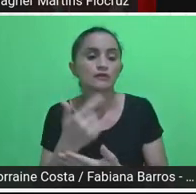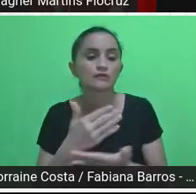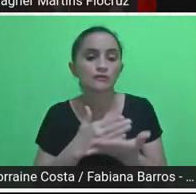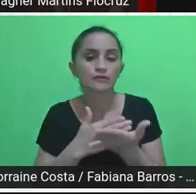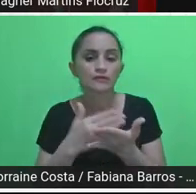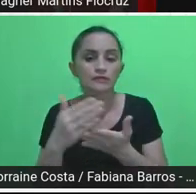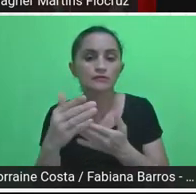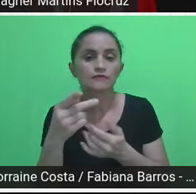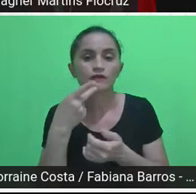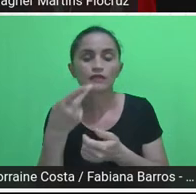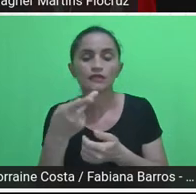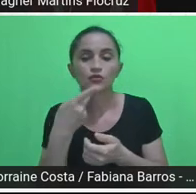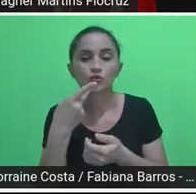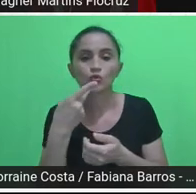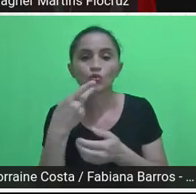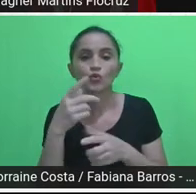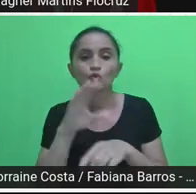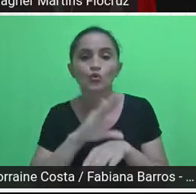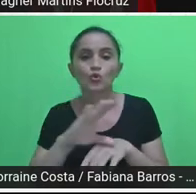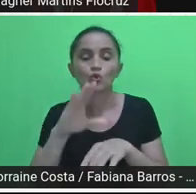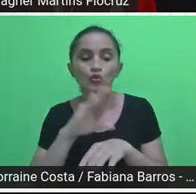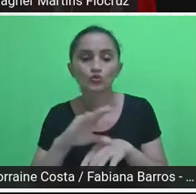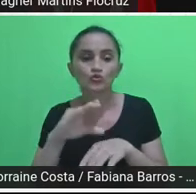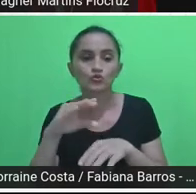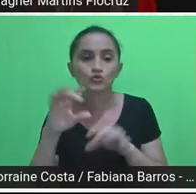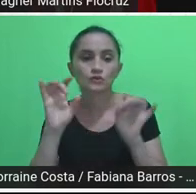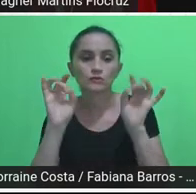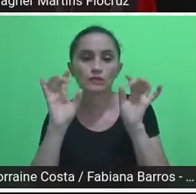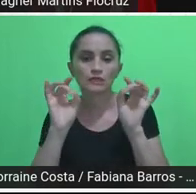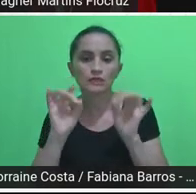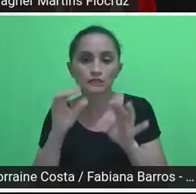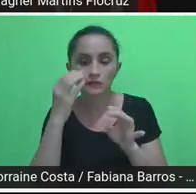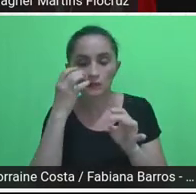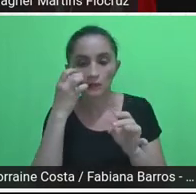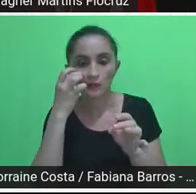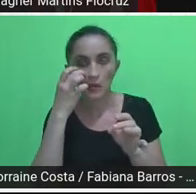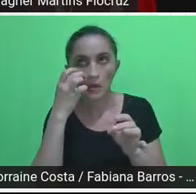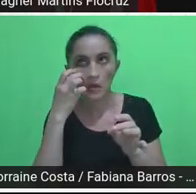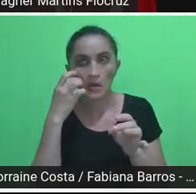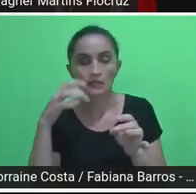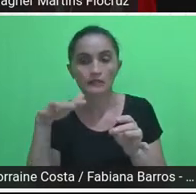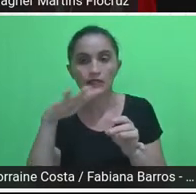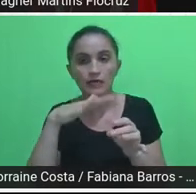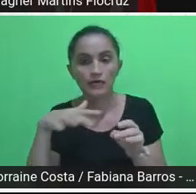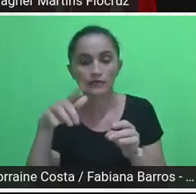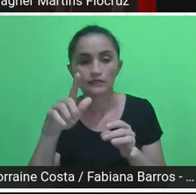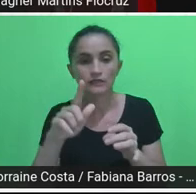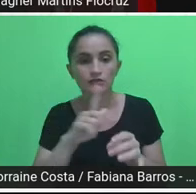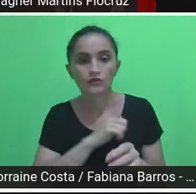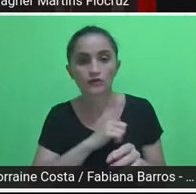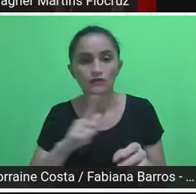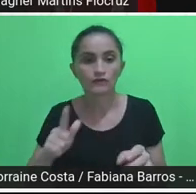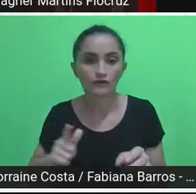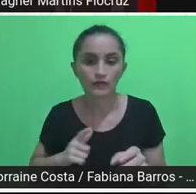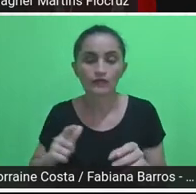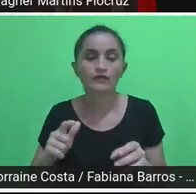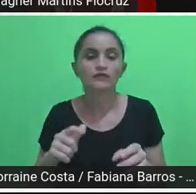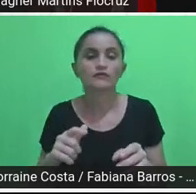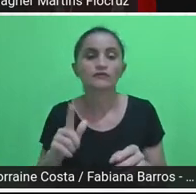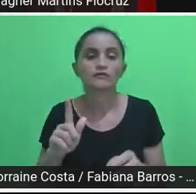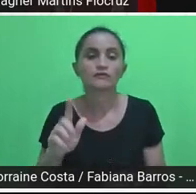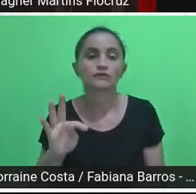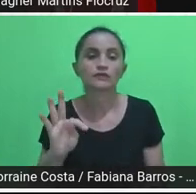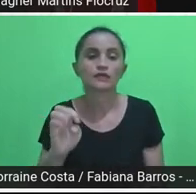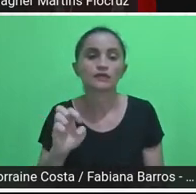de especialização em governança territorial para o desenvolvimento saudável e sustentável,